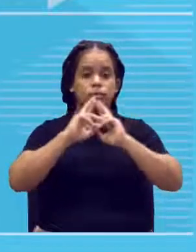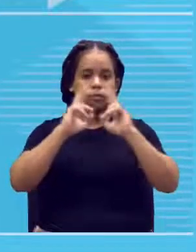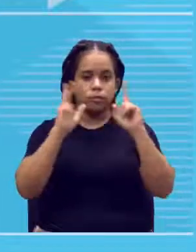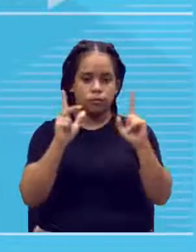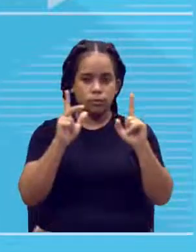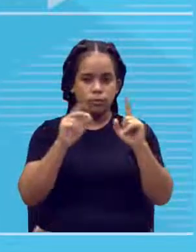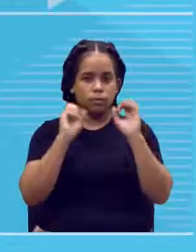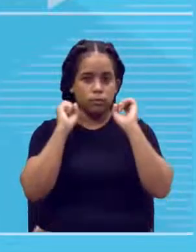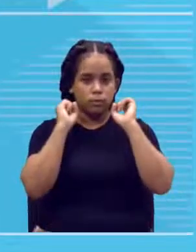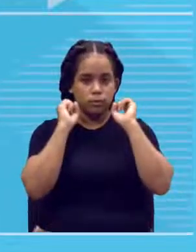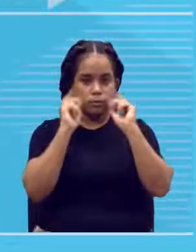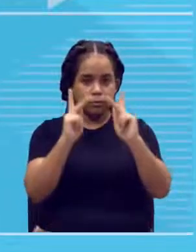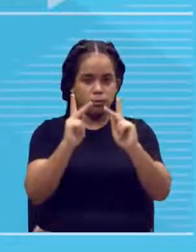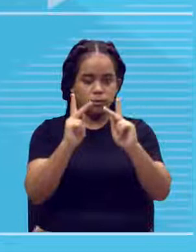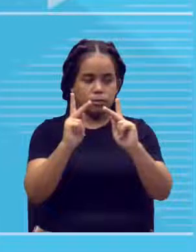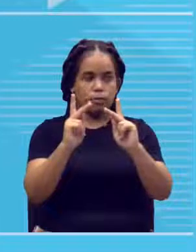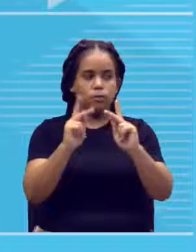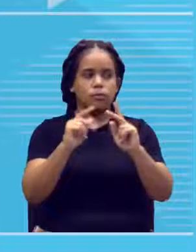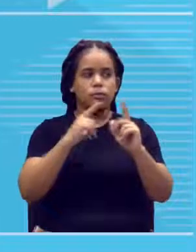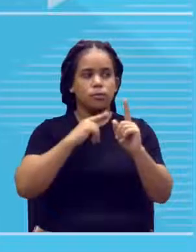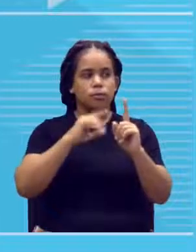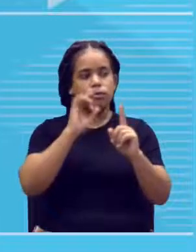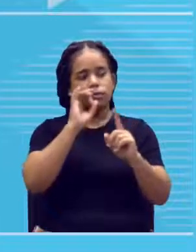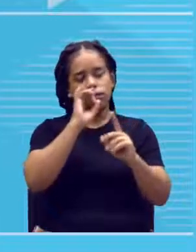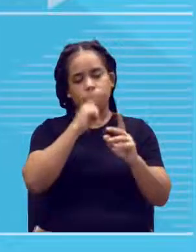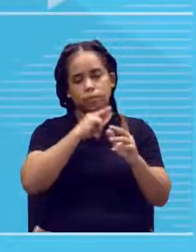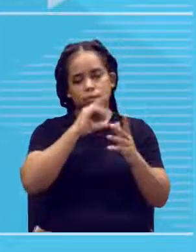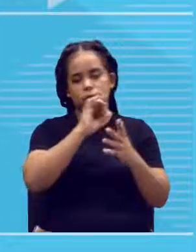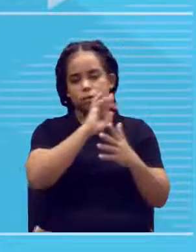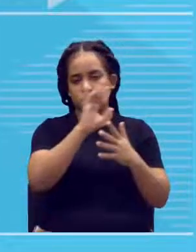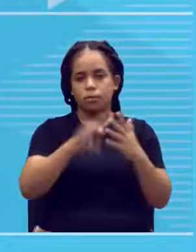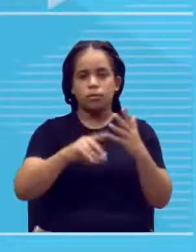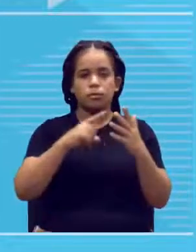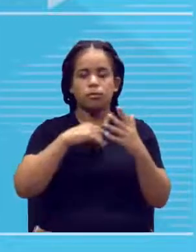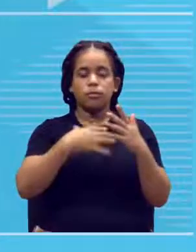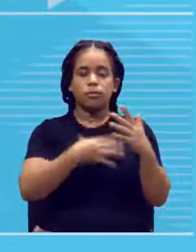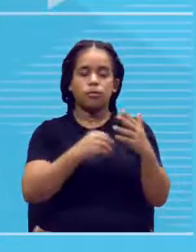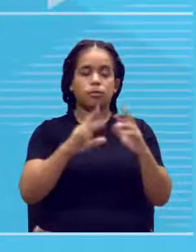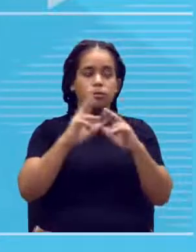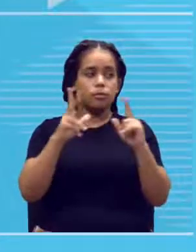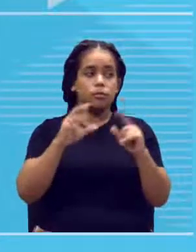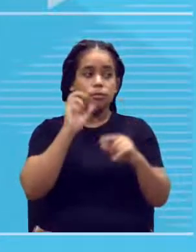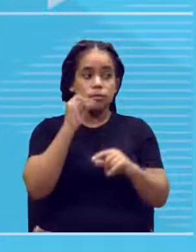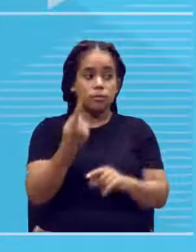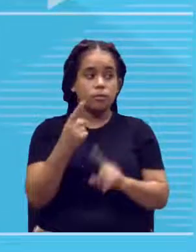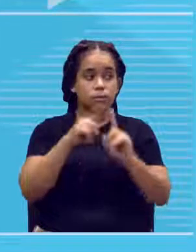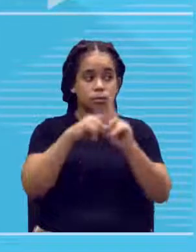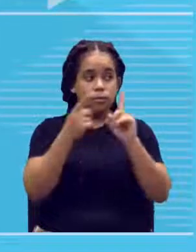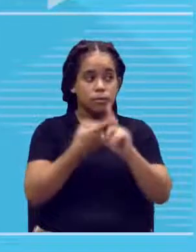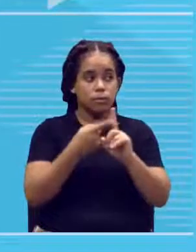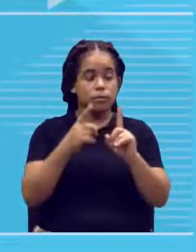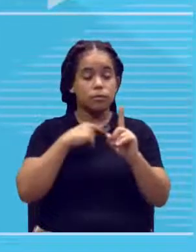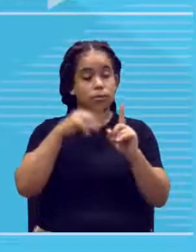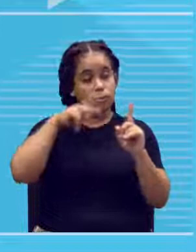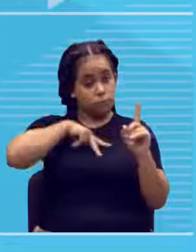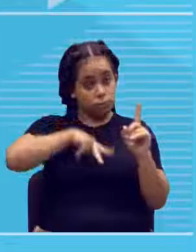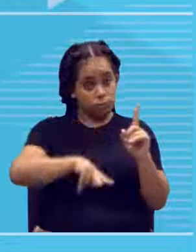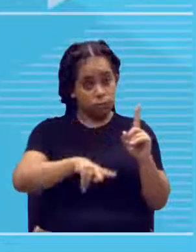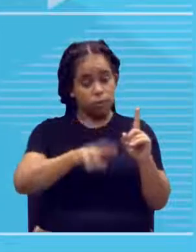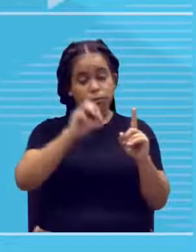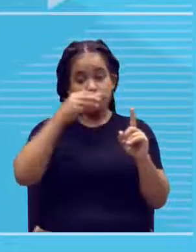ok? Beleza? cada um, eu tive um filho diferente. Se numa mesma gestação, eu tive gêmeos,